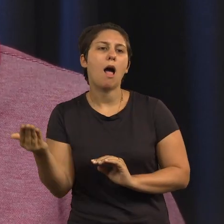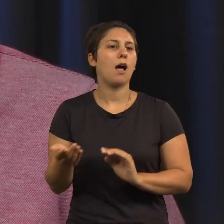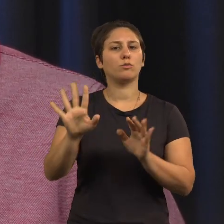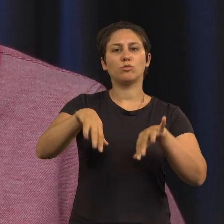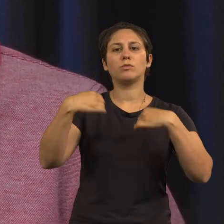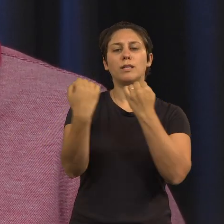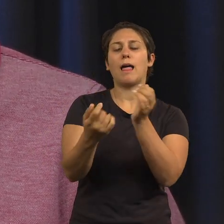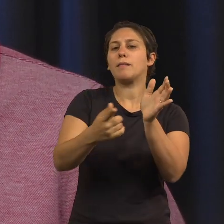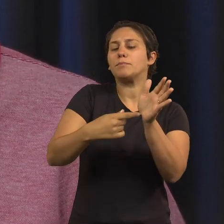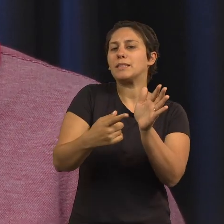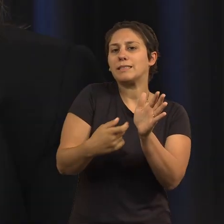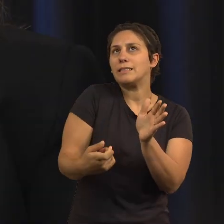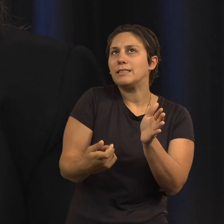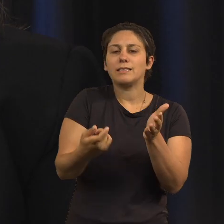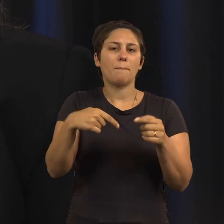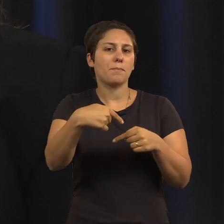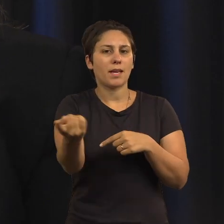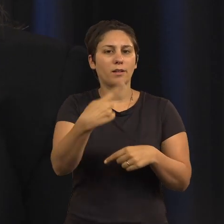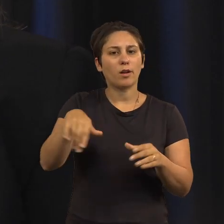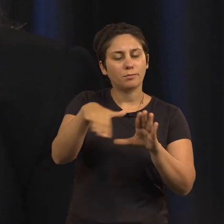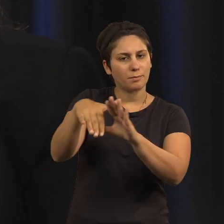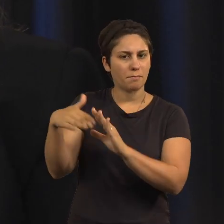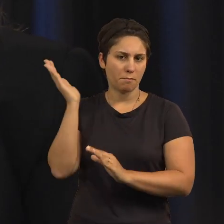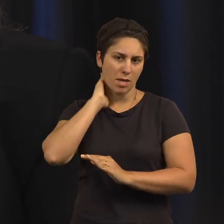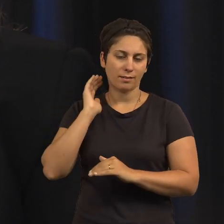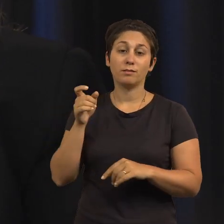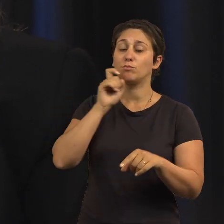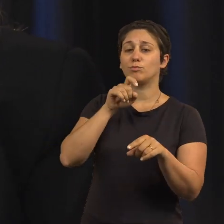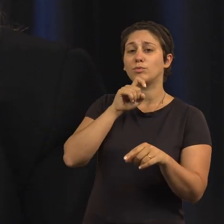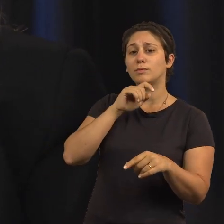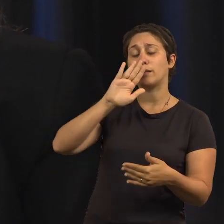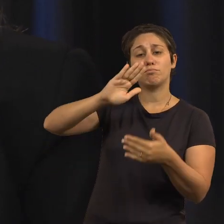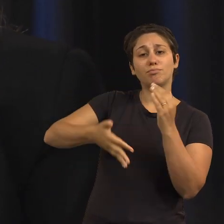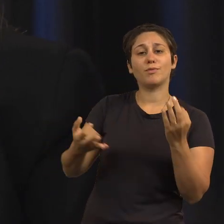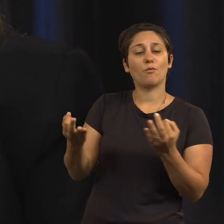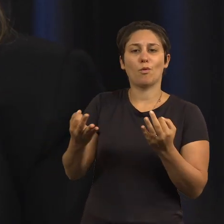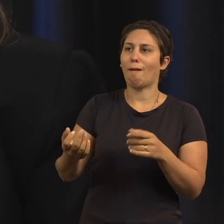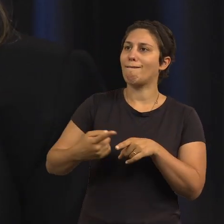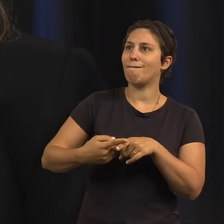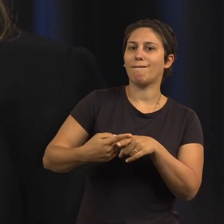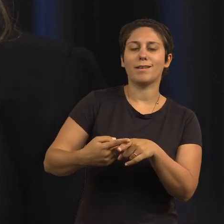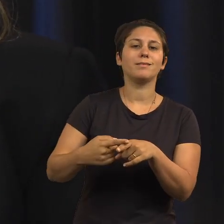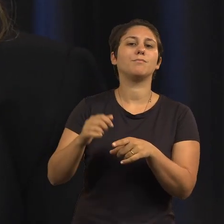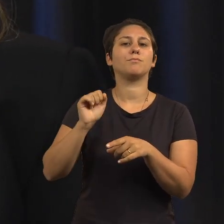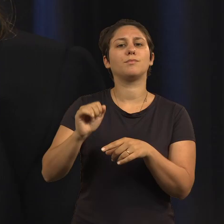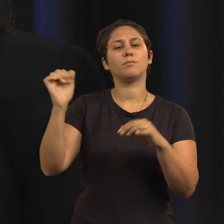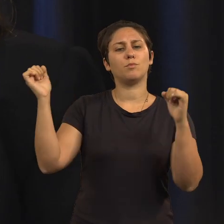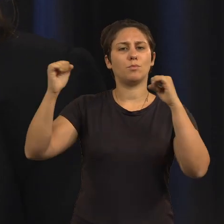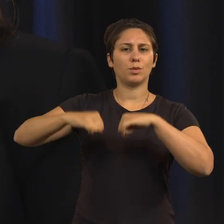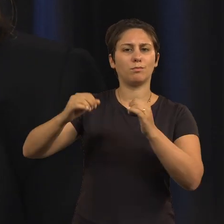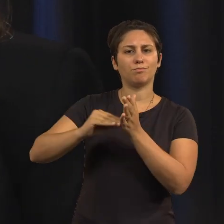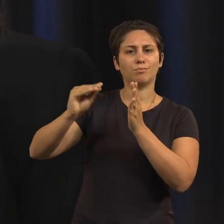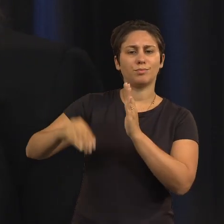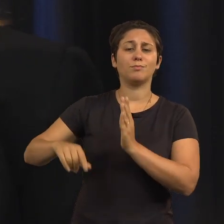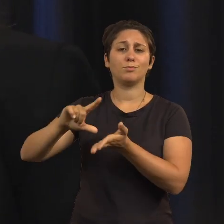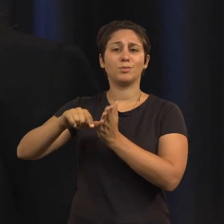a sociedade considera úteis. Surgiu a possibilidade muito interessante de fazermos um protocolo entre o projeto